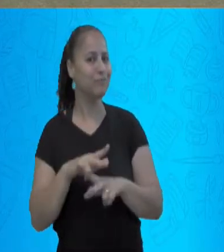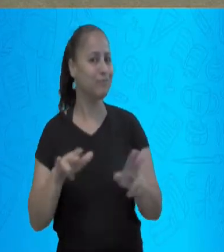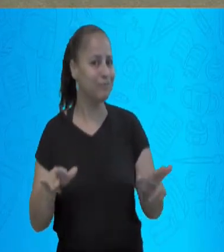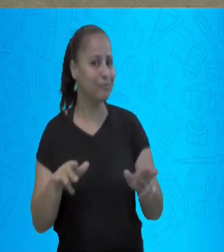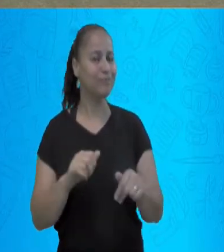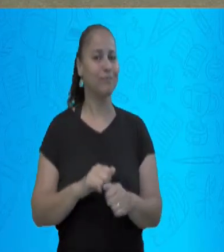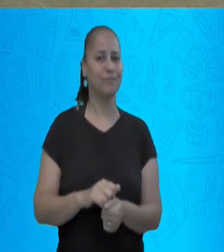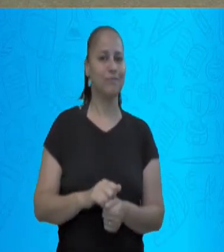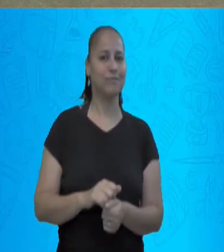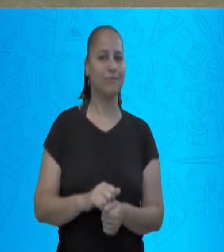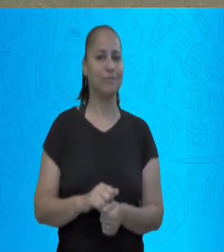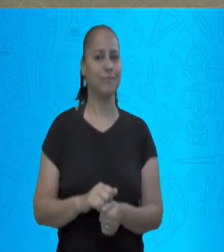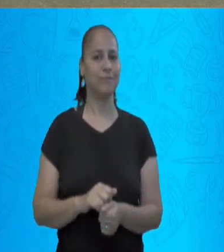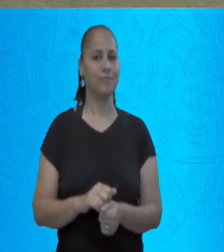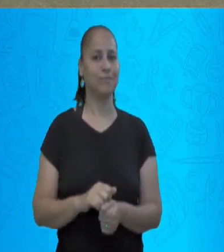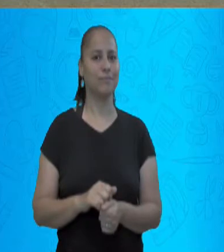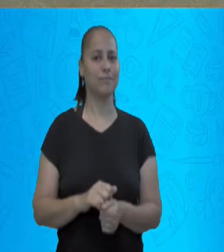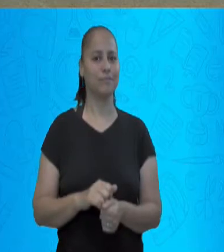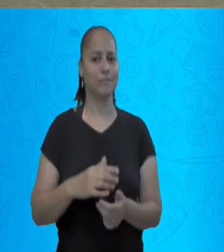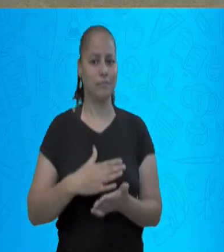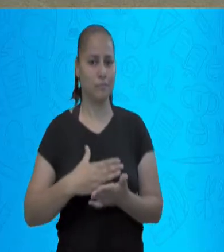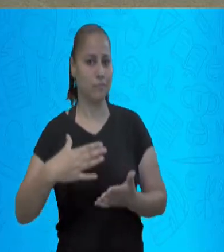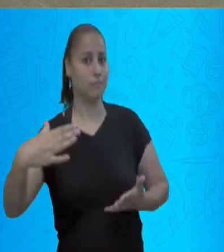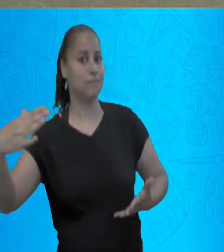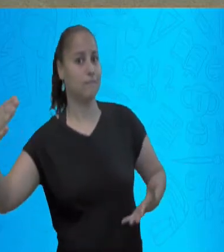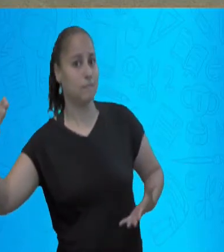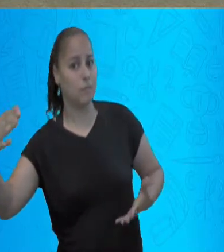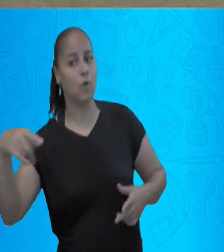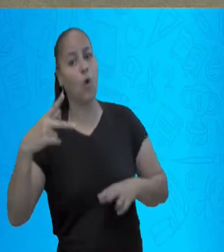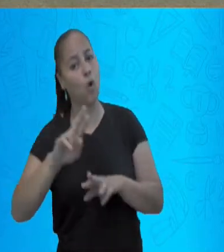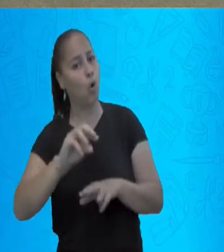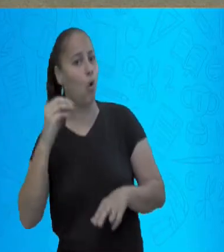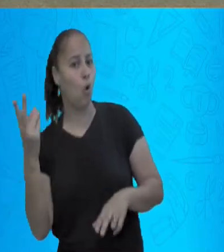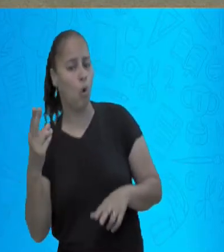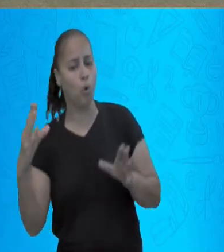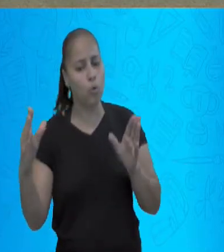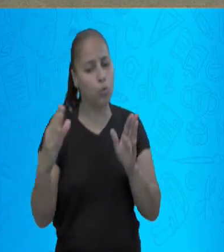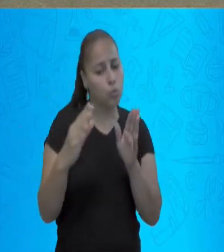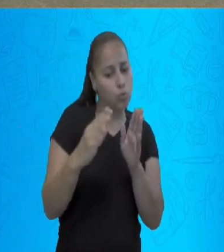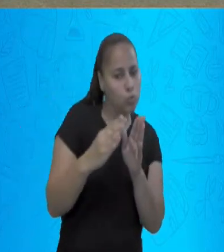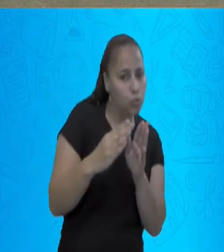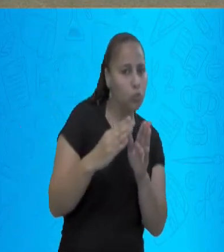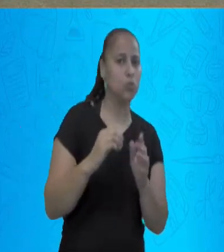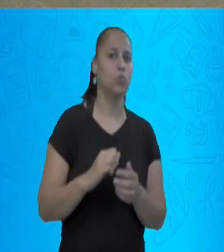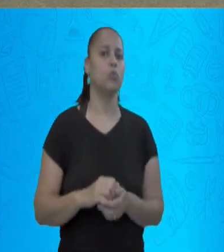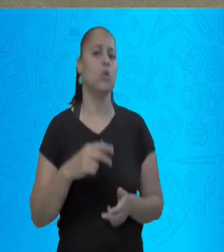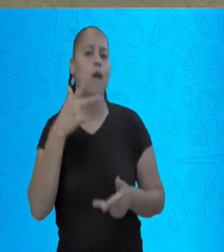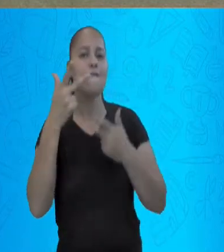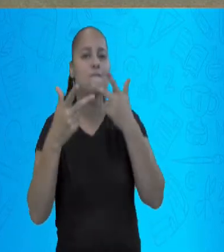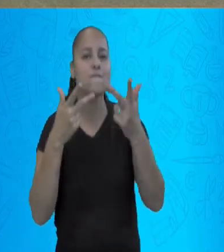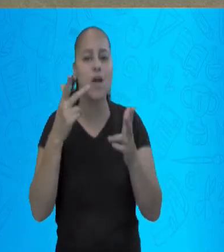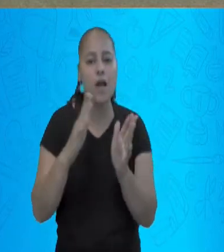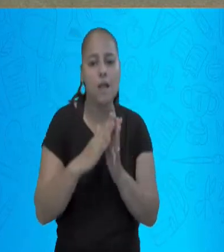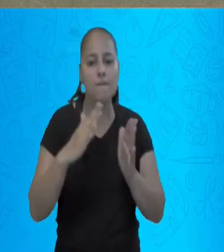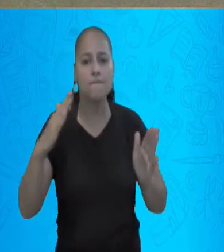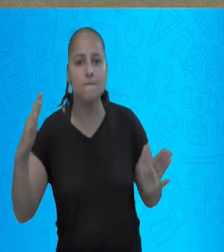o som é transmitido de forma longa e quando ele é mais curto?